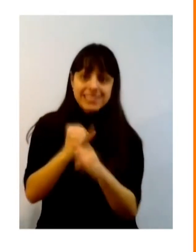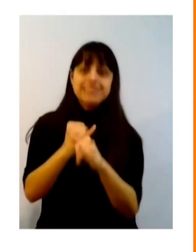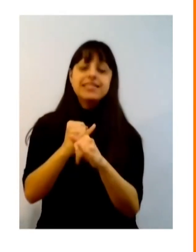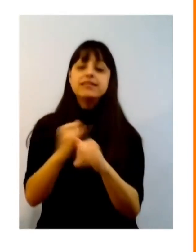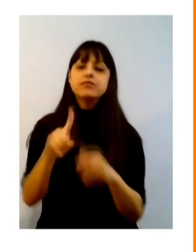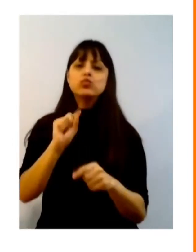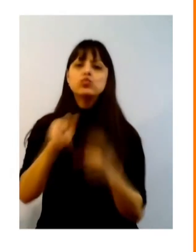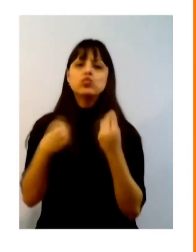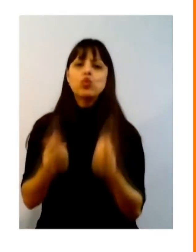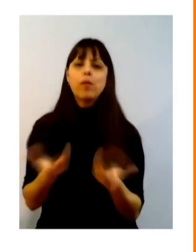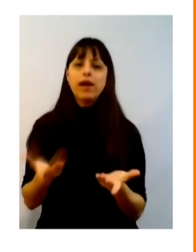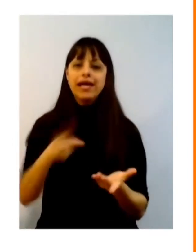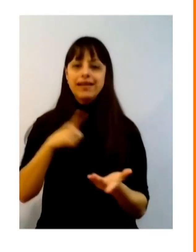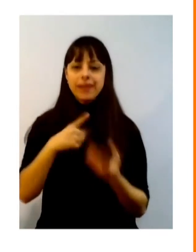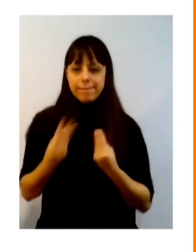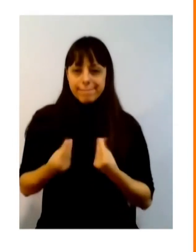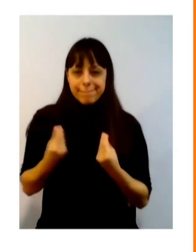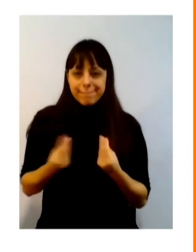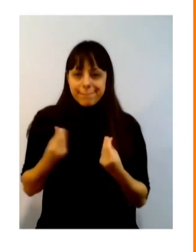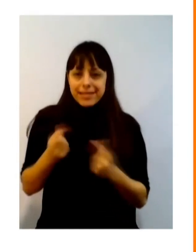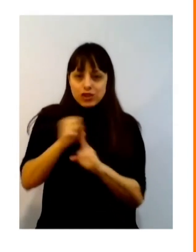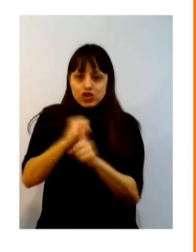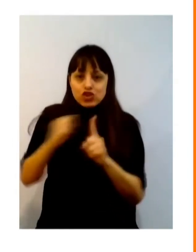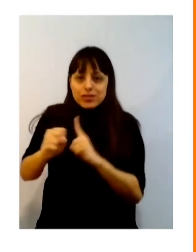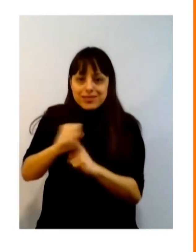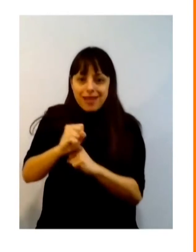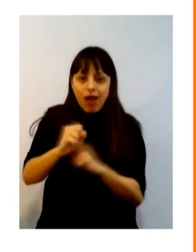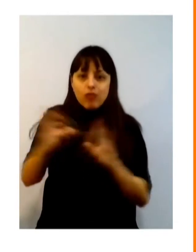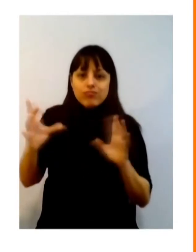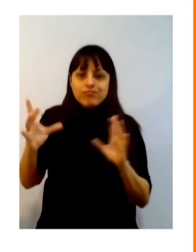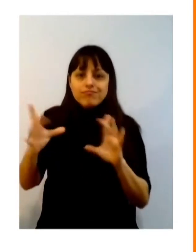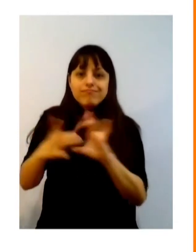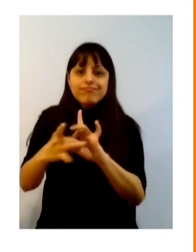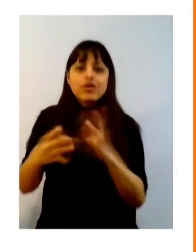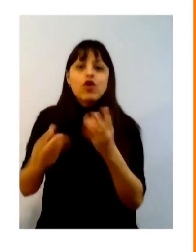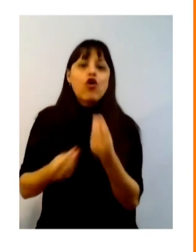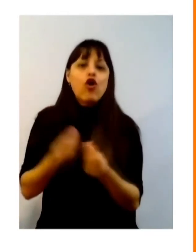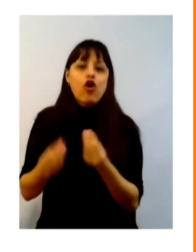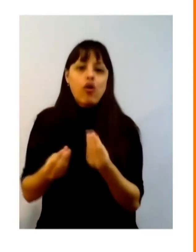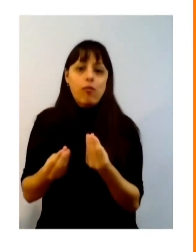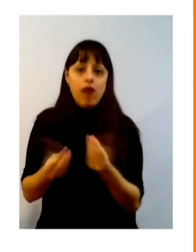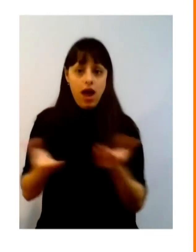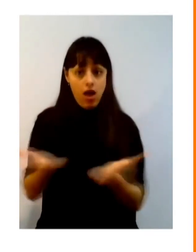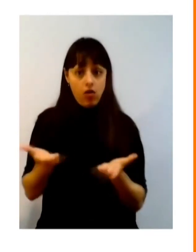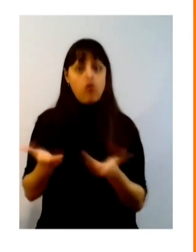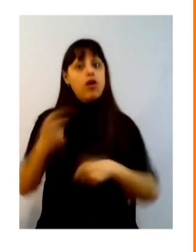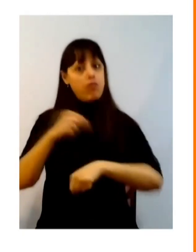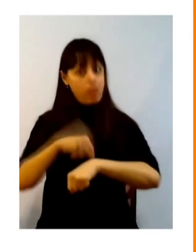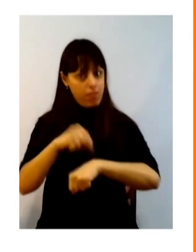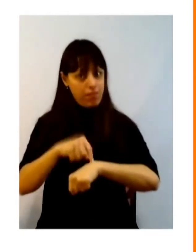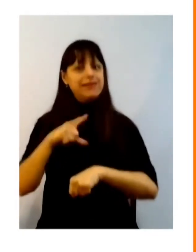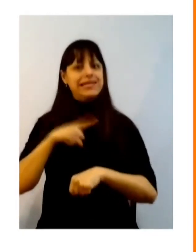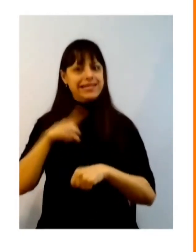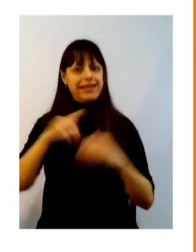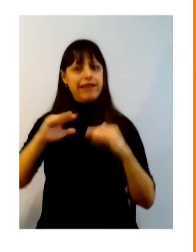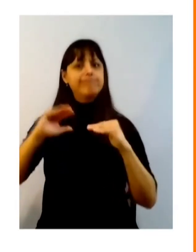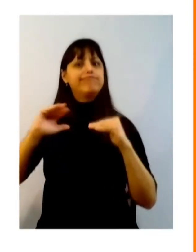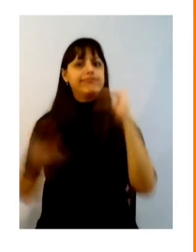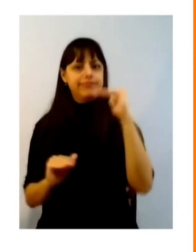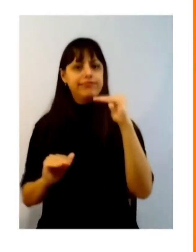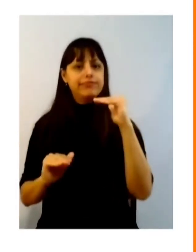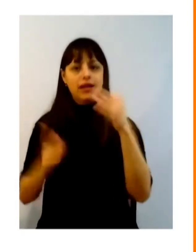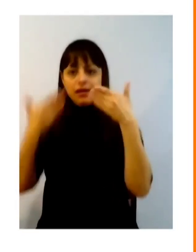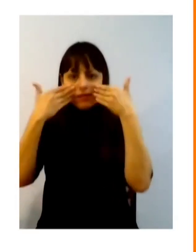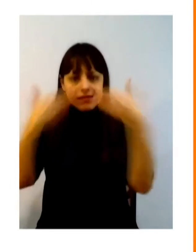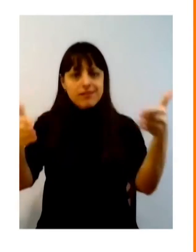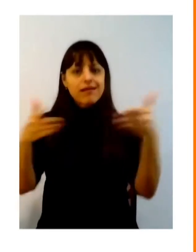que fazer, mas sim dos sentidos profundos das nossas sociedades que, neste momento, têm todas as suas desigualdades de frente ali na